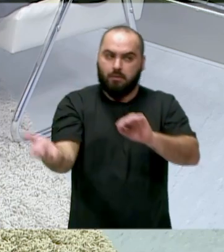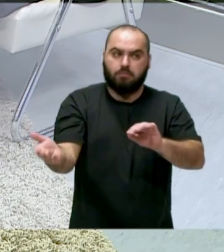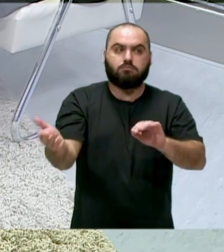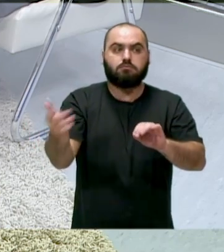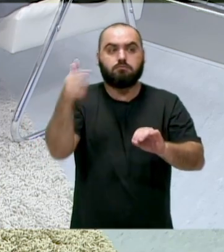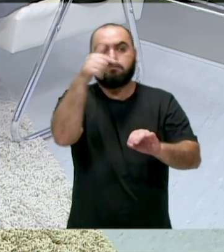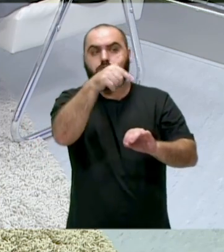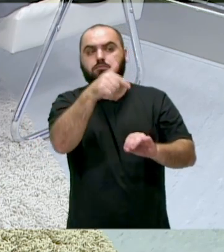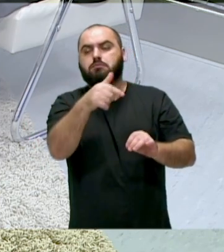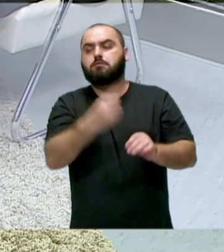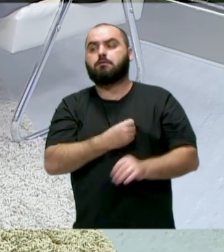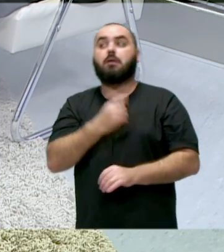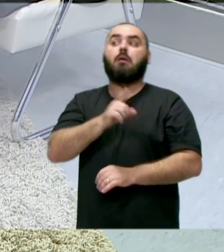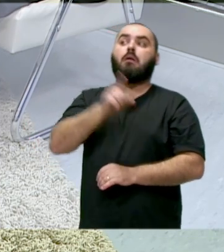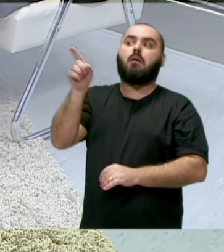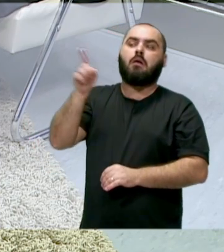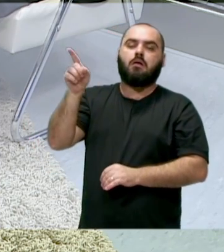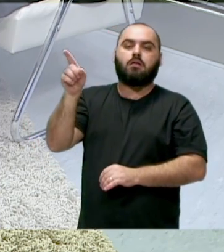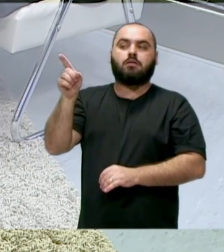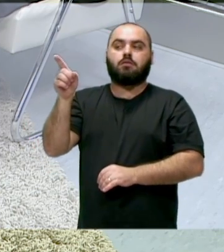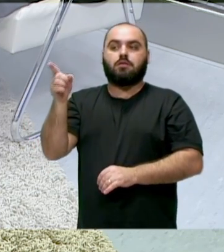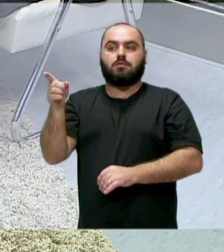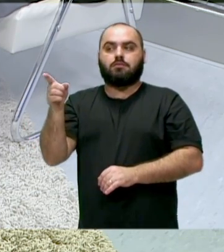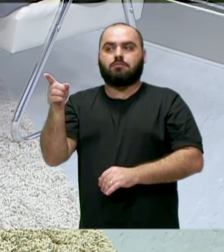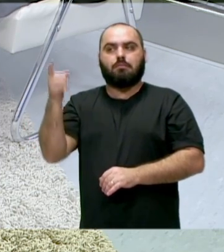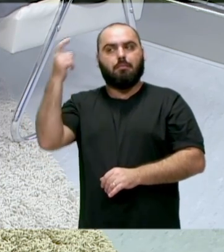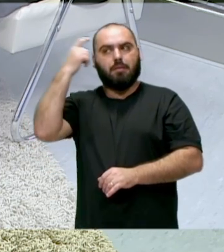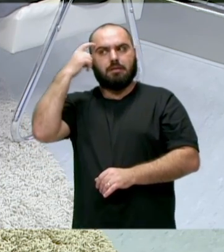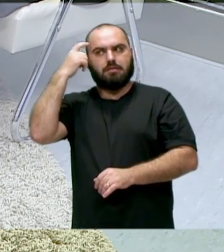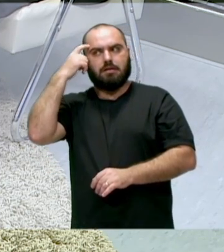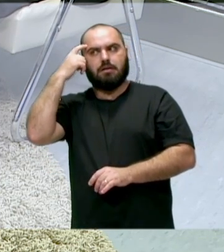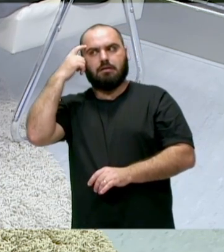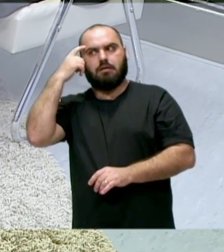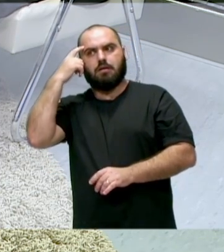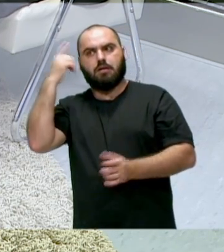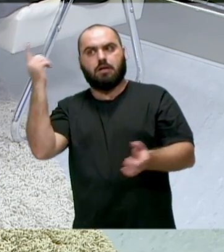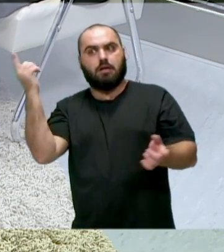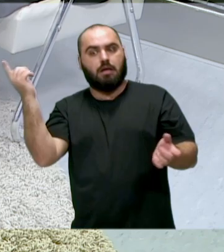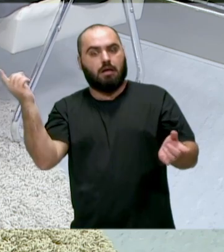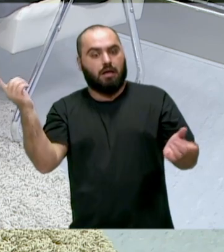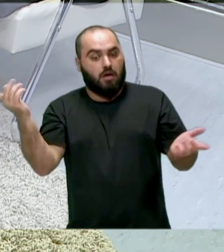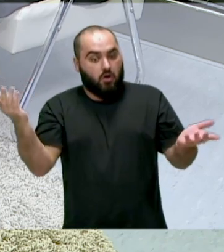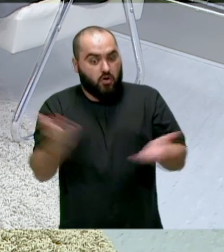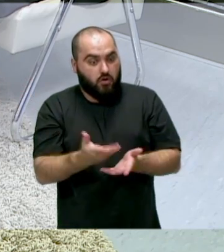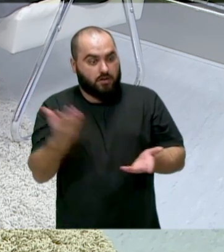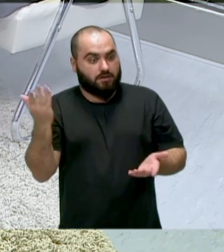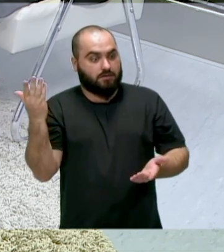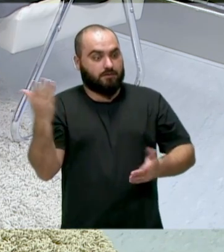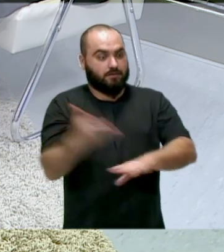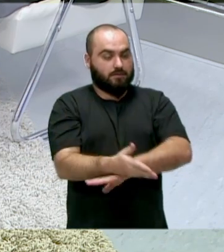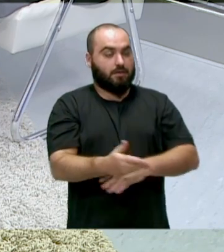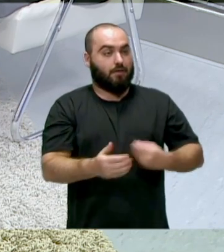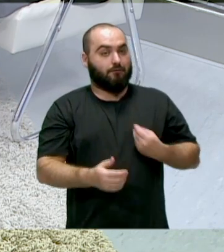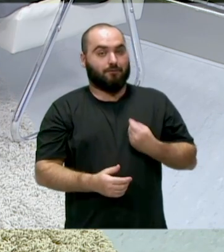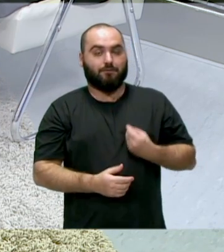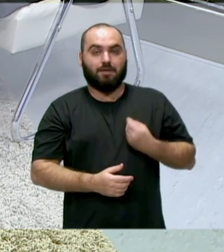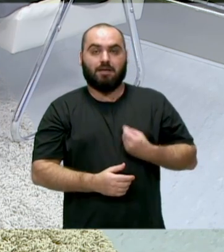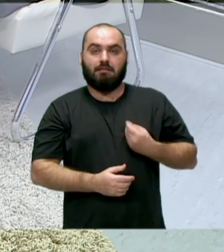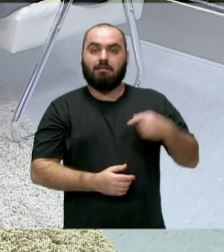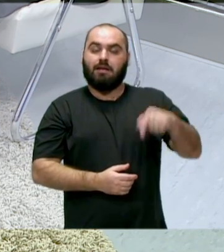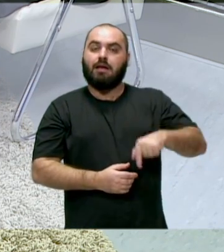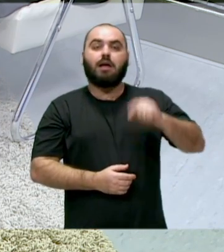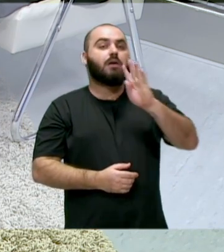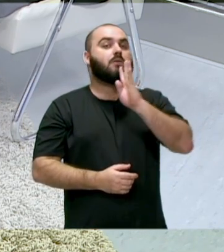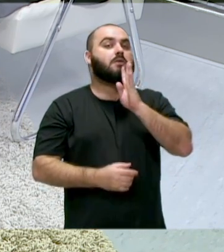cadeira, com a ideia que o senhor tem hoje já, participando de algumas sessões, conversando, atendendo aqui no gabinete, conhecendo a estrutura da